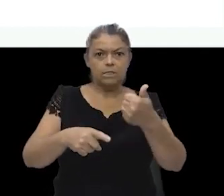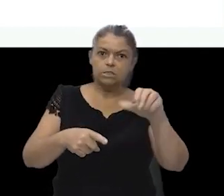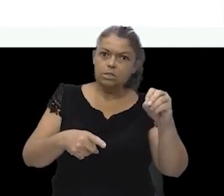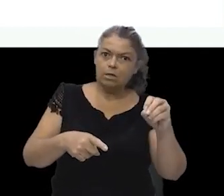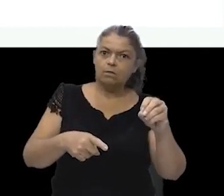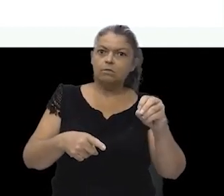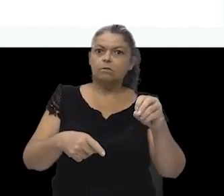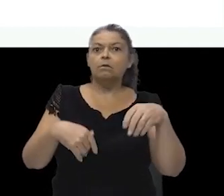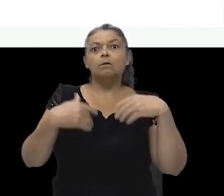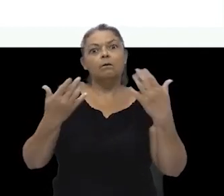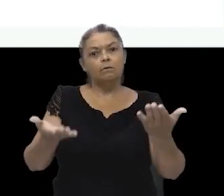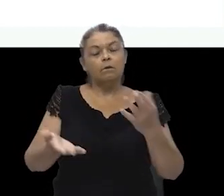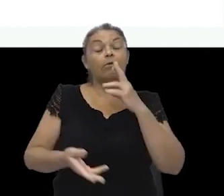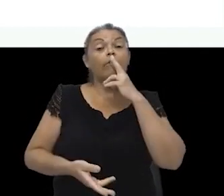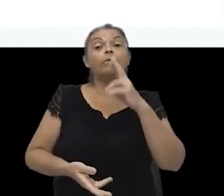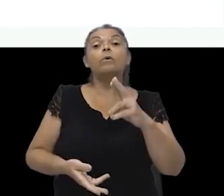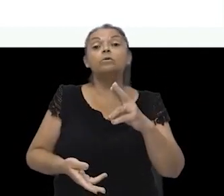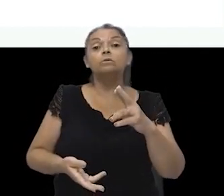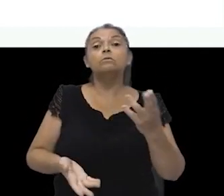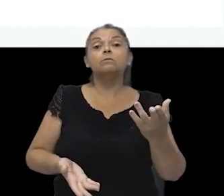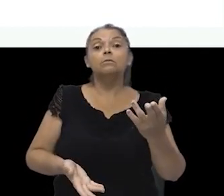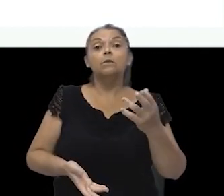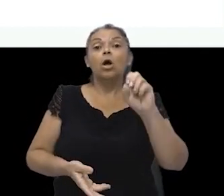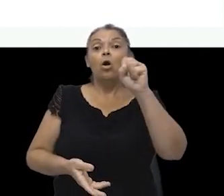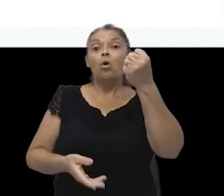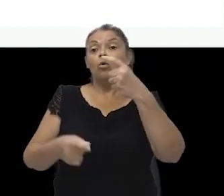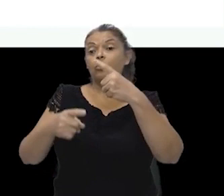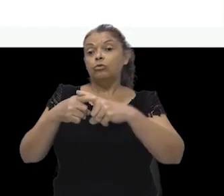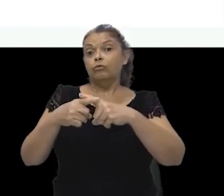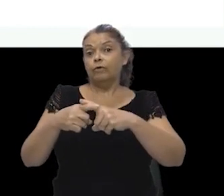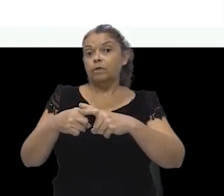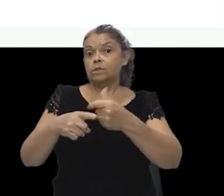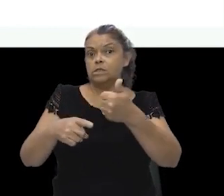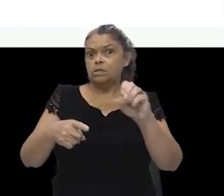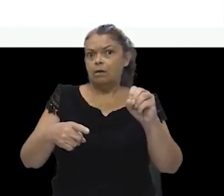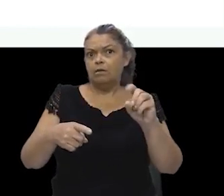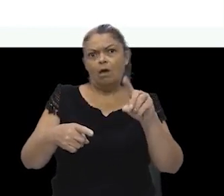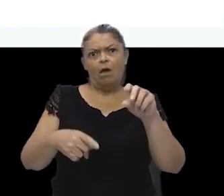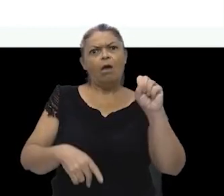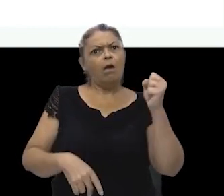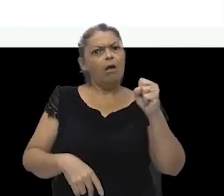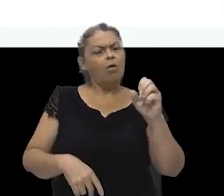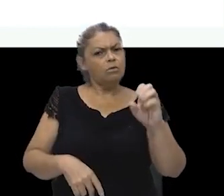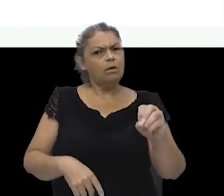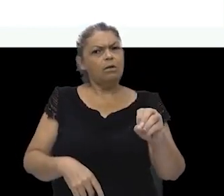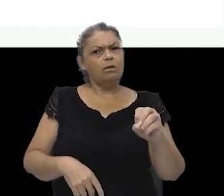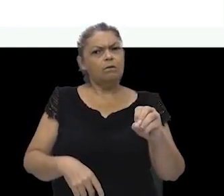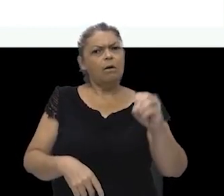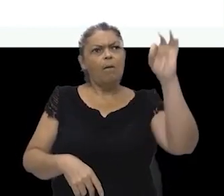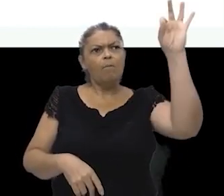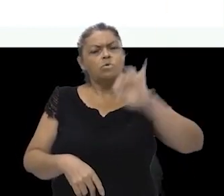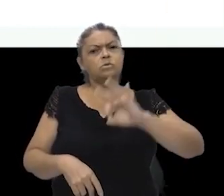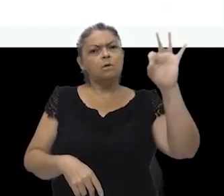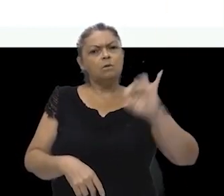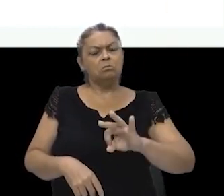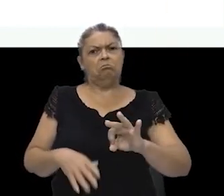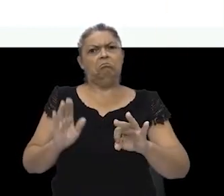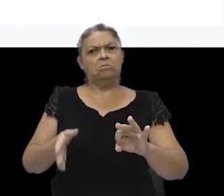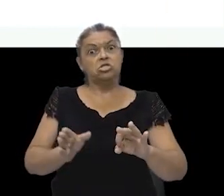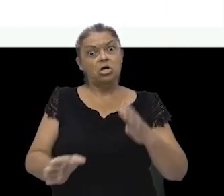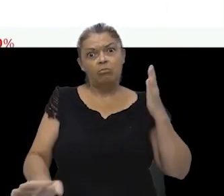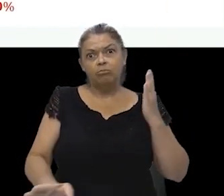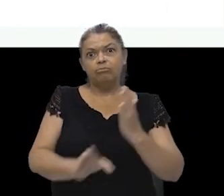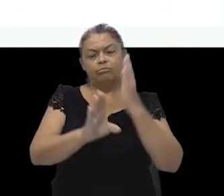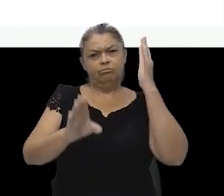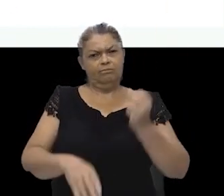E vou obter a seguinte fração. 8 vezes 10, 80. 80 por cento. Ó, já achei a